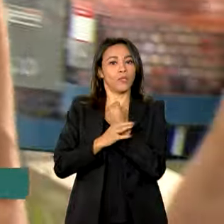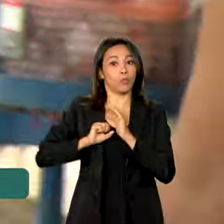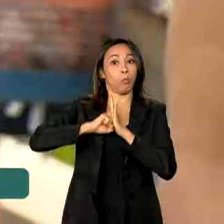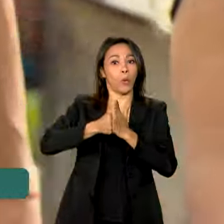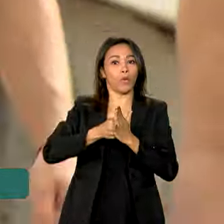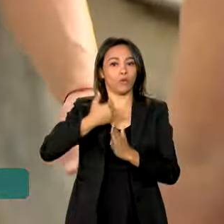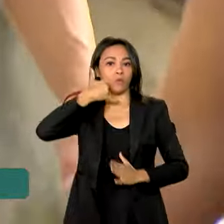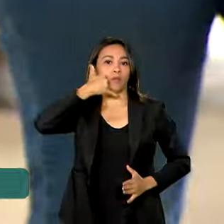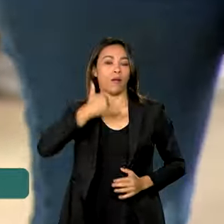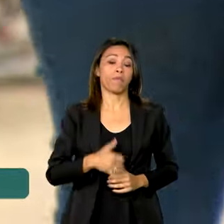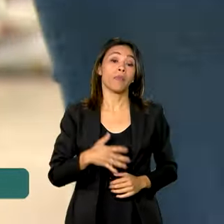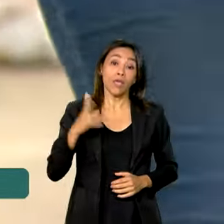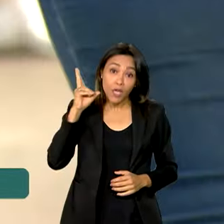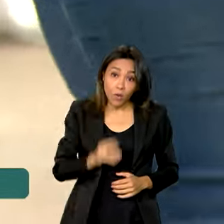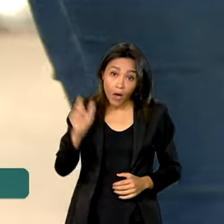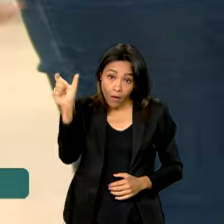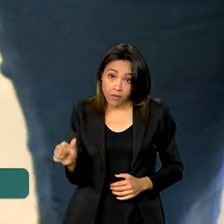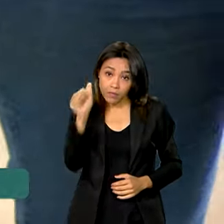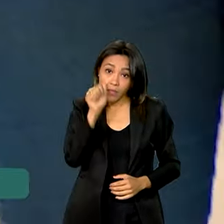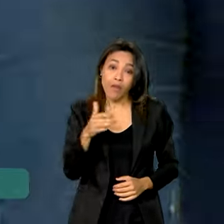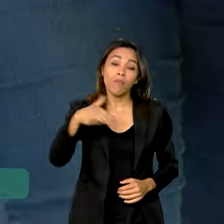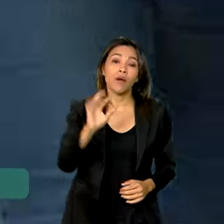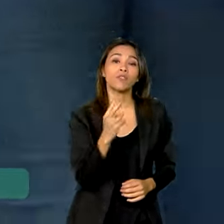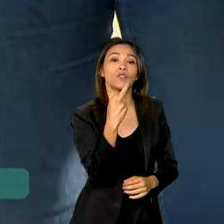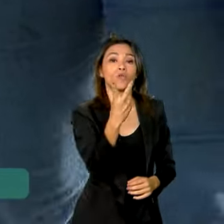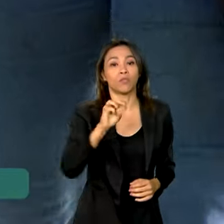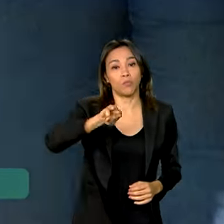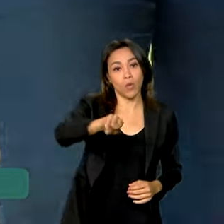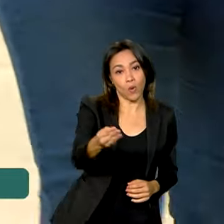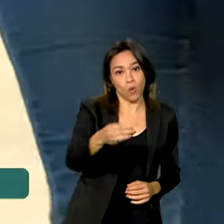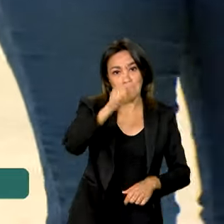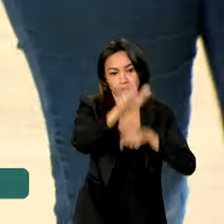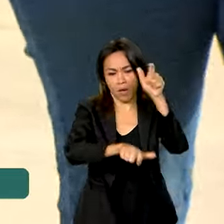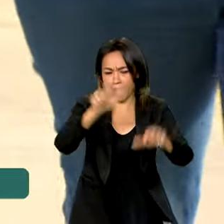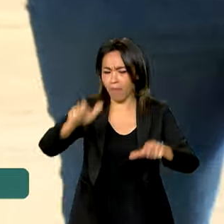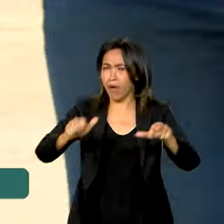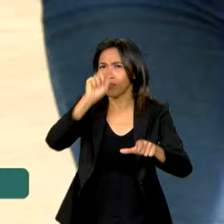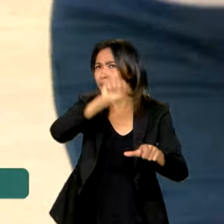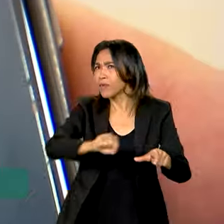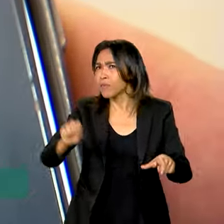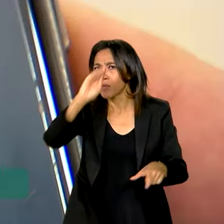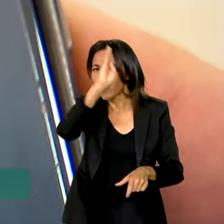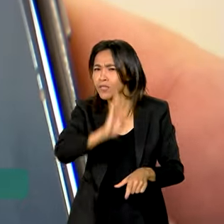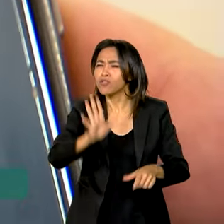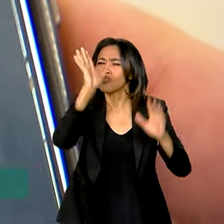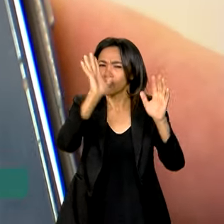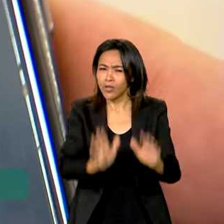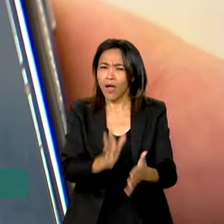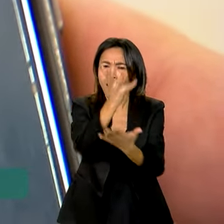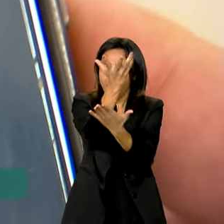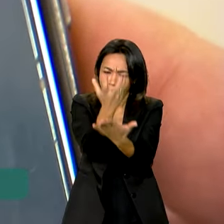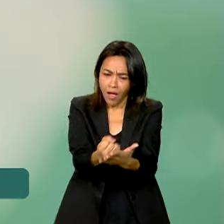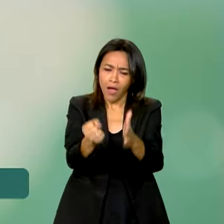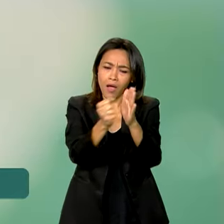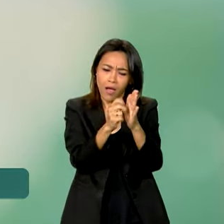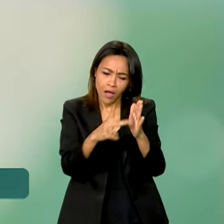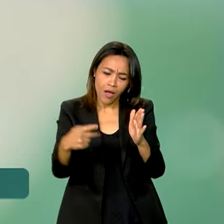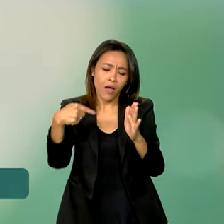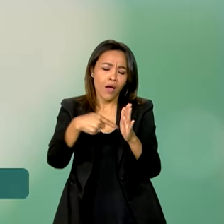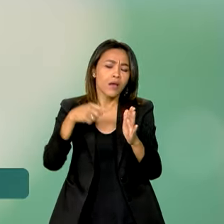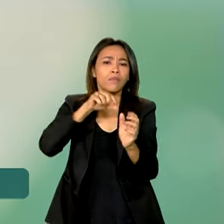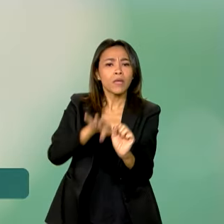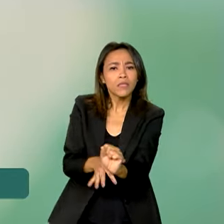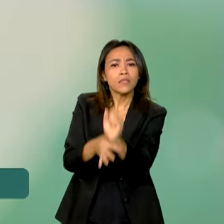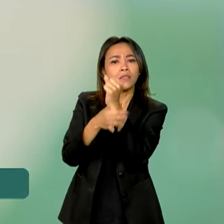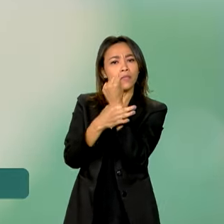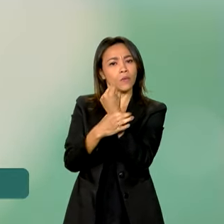mais de 2 milhões de cidadãos em todo o país já baixaram o aplicativo celular seguro. E em abril